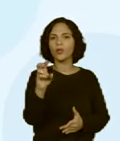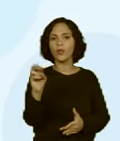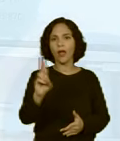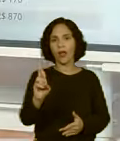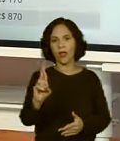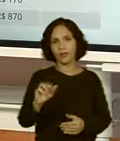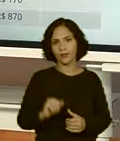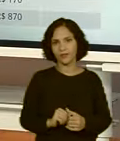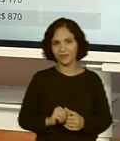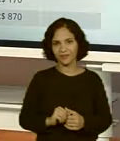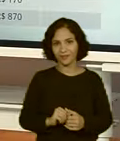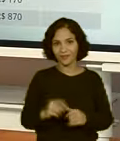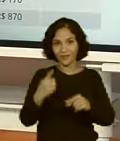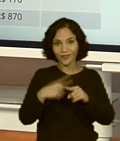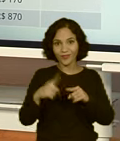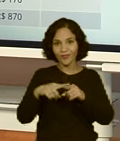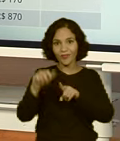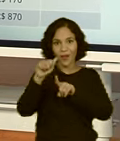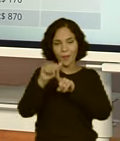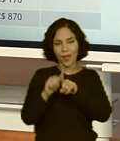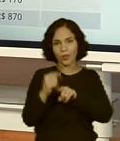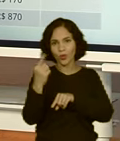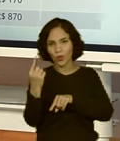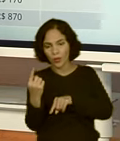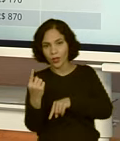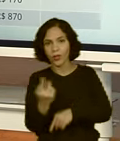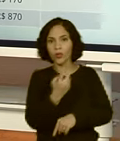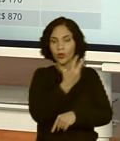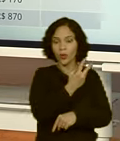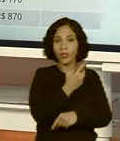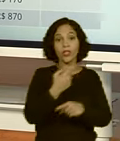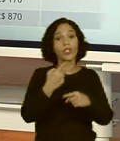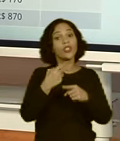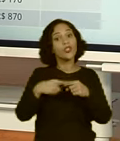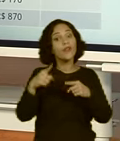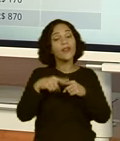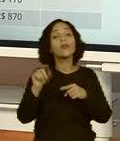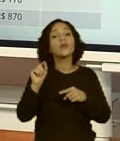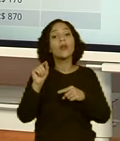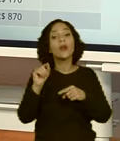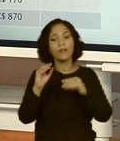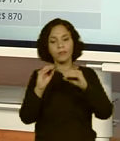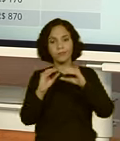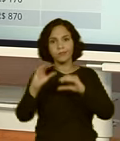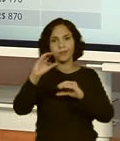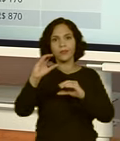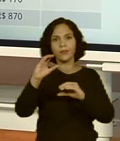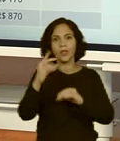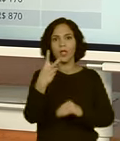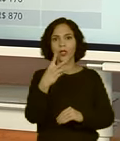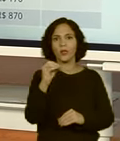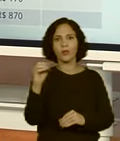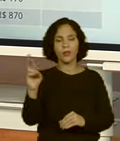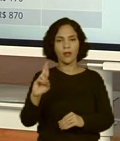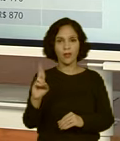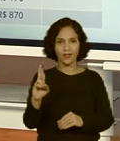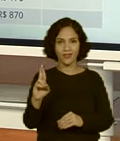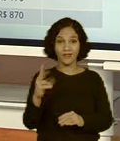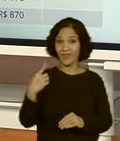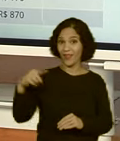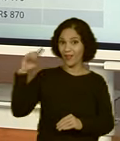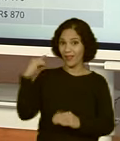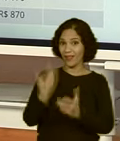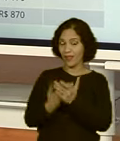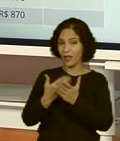A diferença entre o mês 2 e o mês 1 foi de R$ 200,00. E como vocês sabem, na última aula,